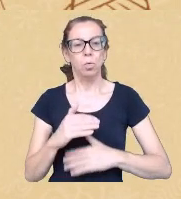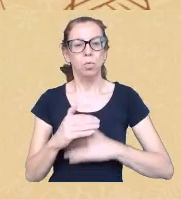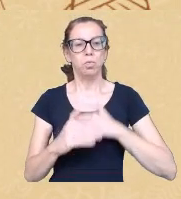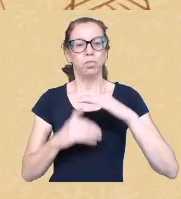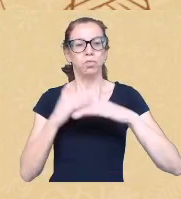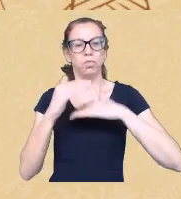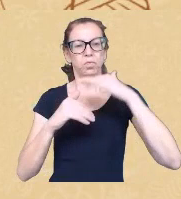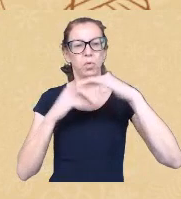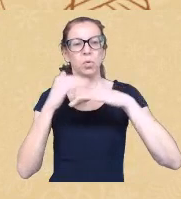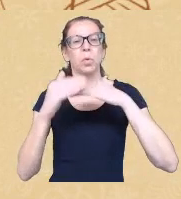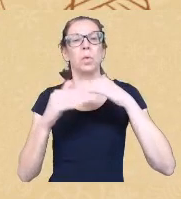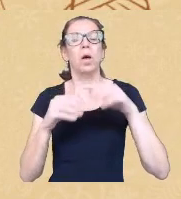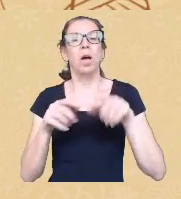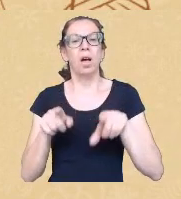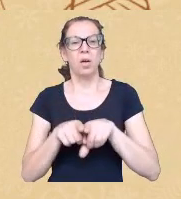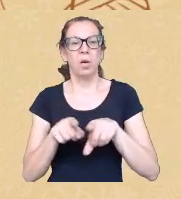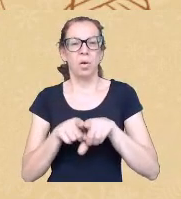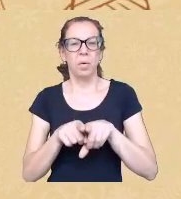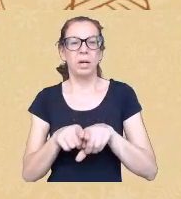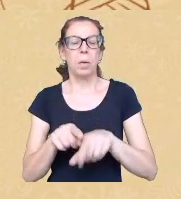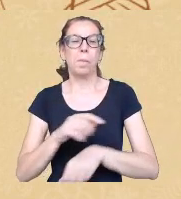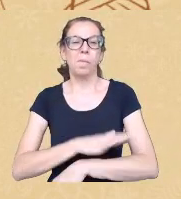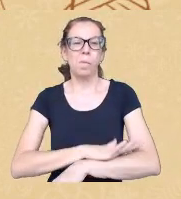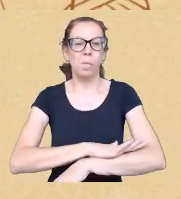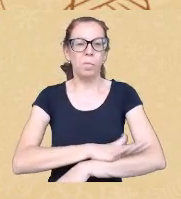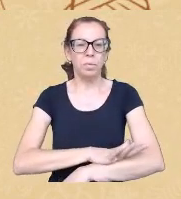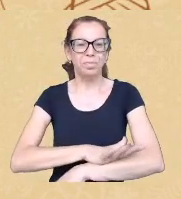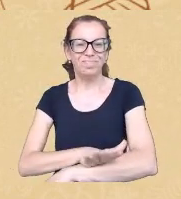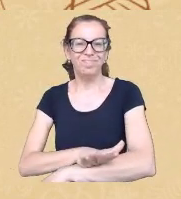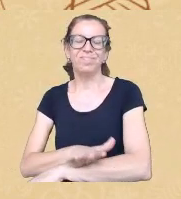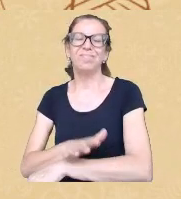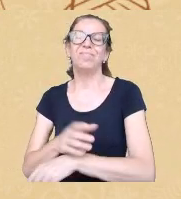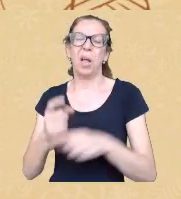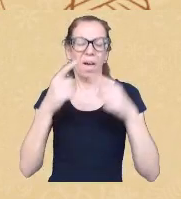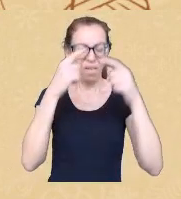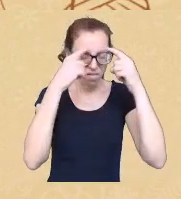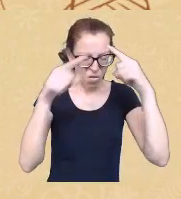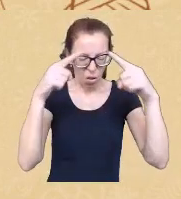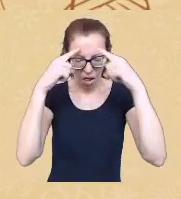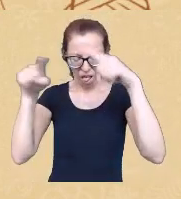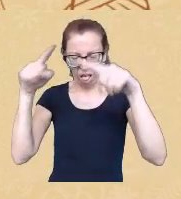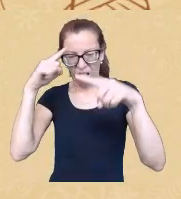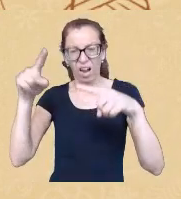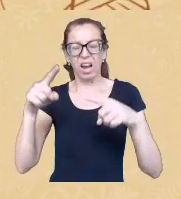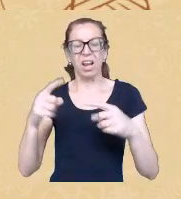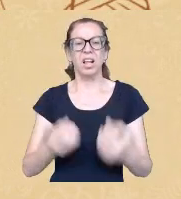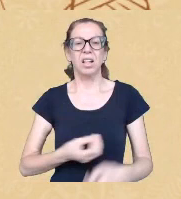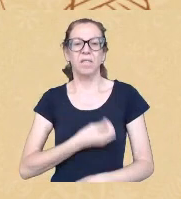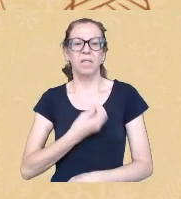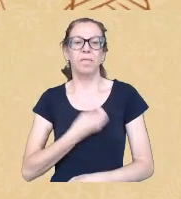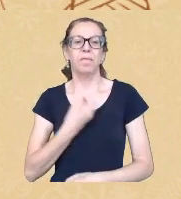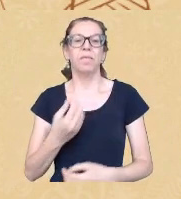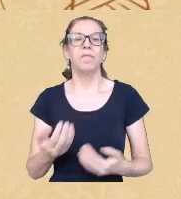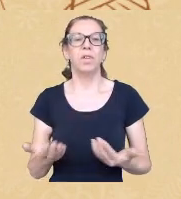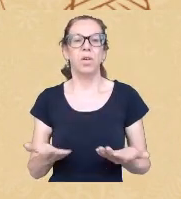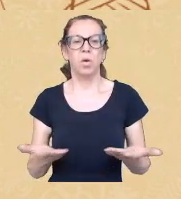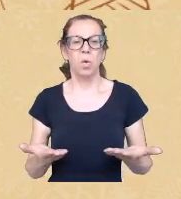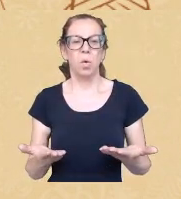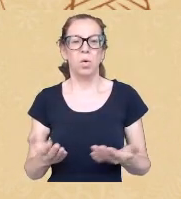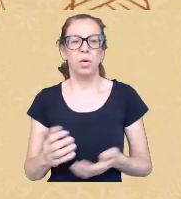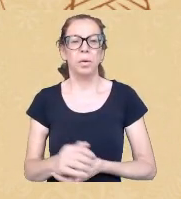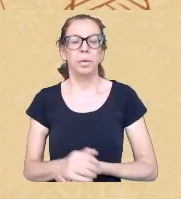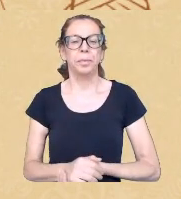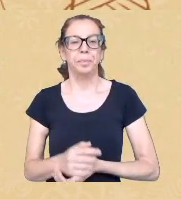racializada que impacta na violência que a gente vive hoje né e pra nós então em vez do desenvolvimento o nós